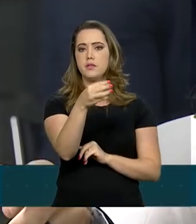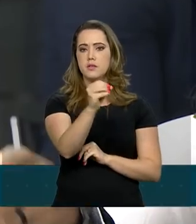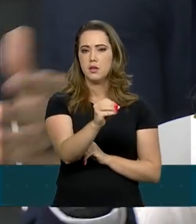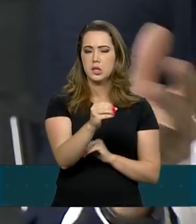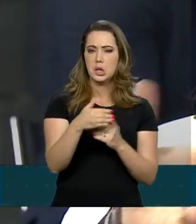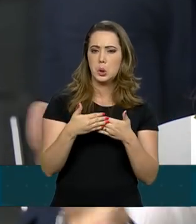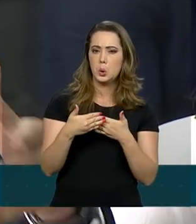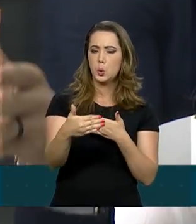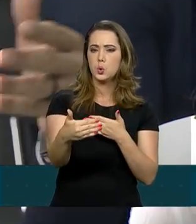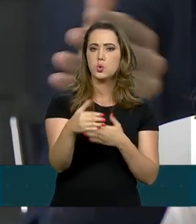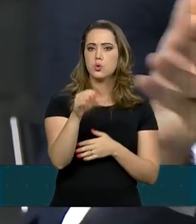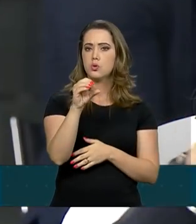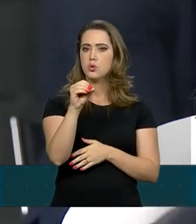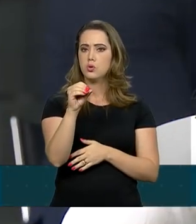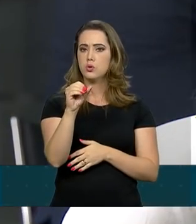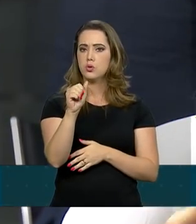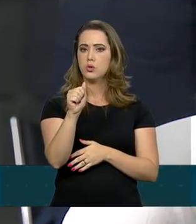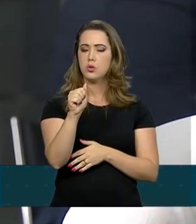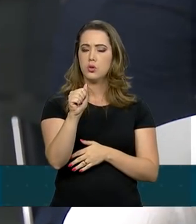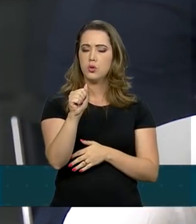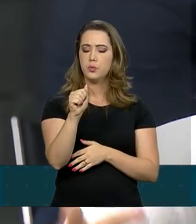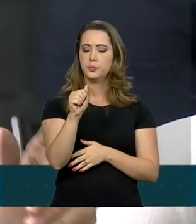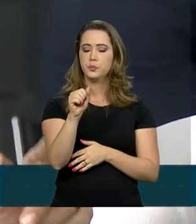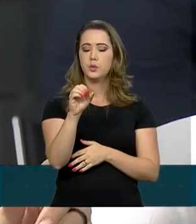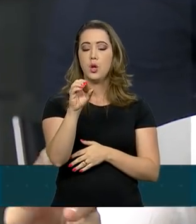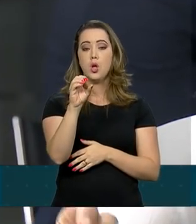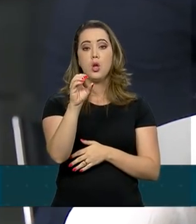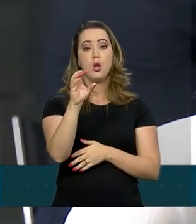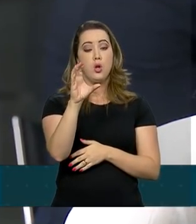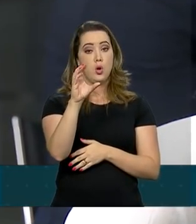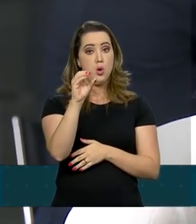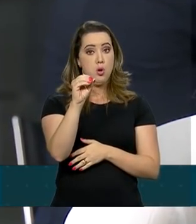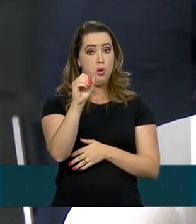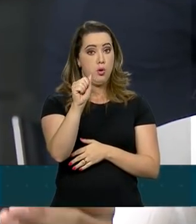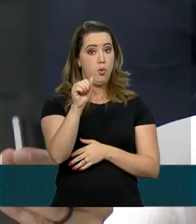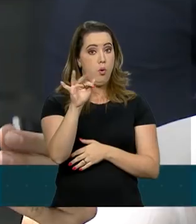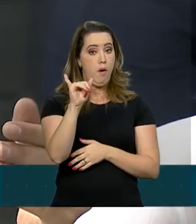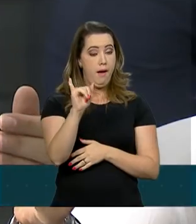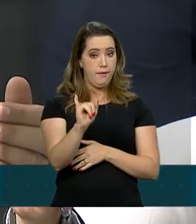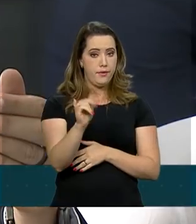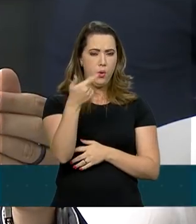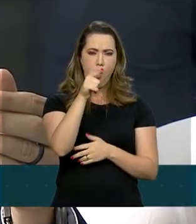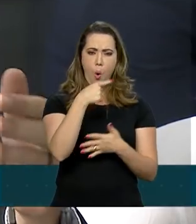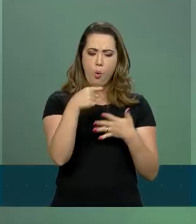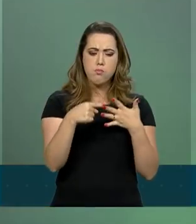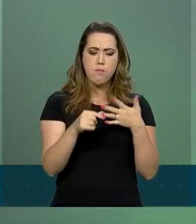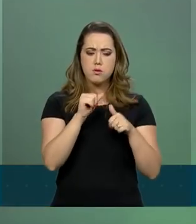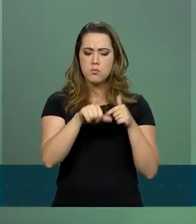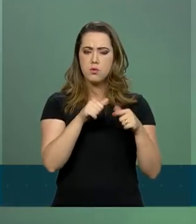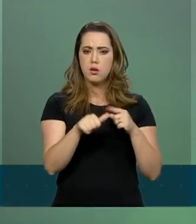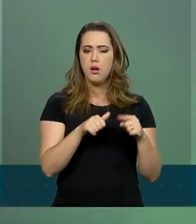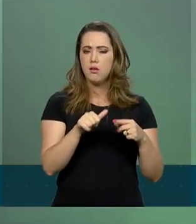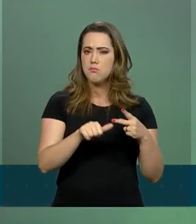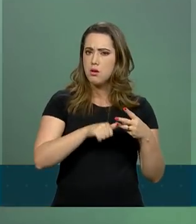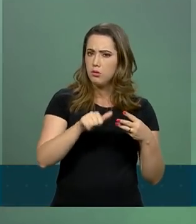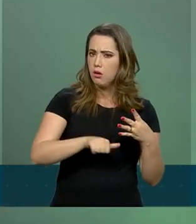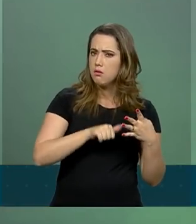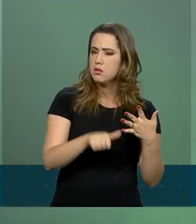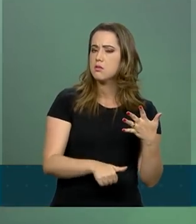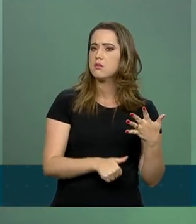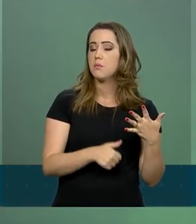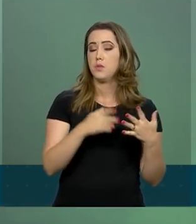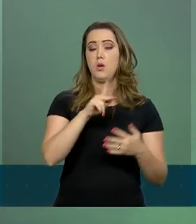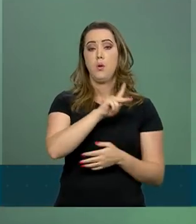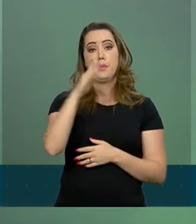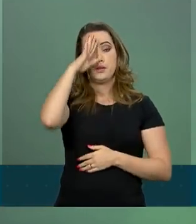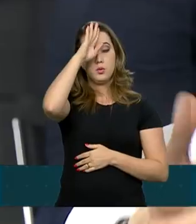manutenção do COAF ou outros destaques que estão sendo feitos. O falou que o presidente respeita e entende que as alterações que estão